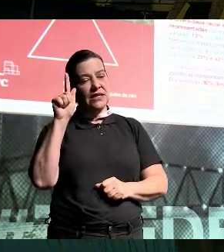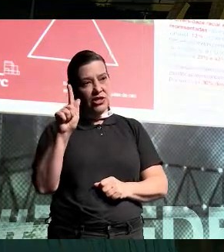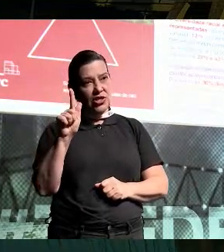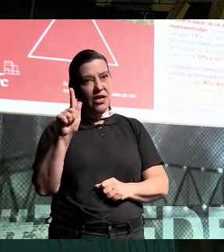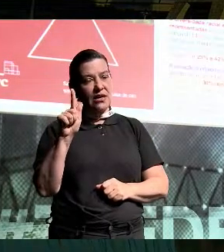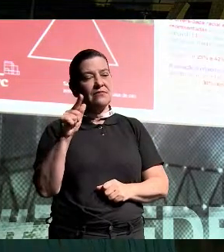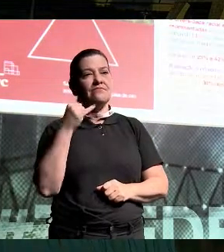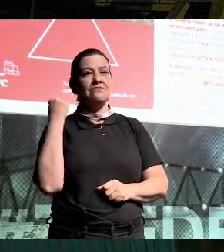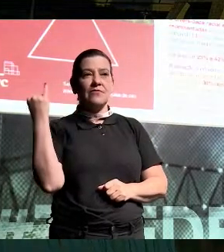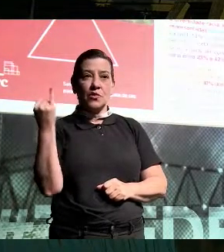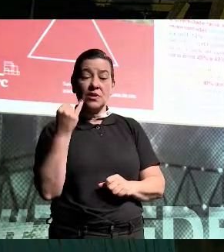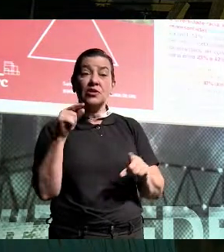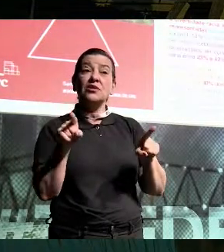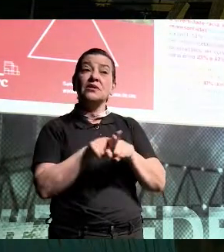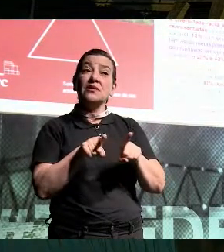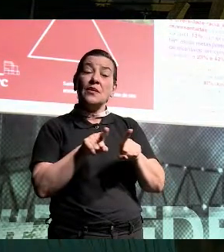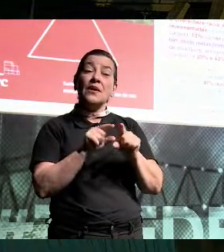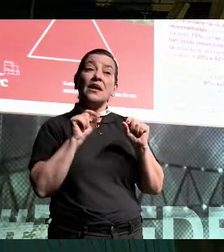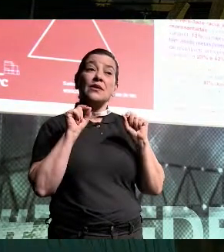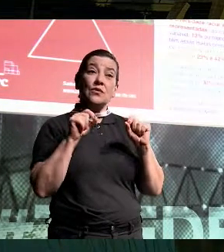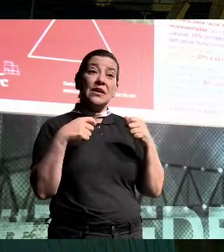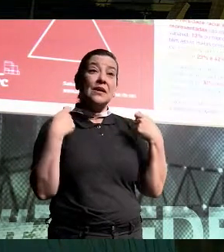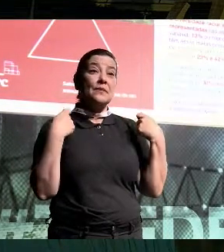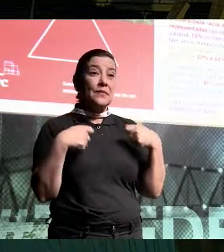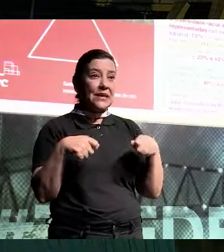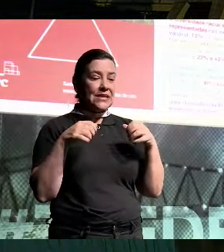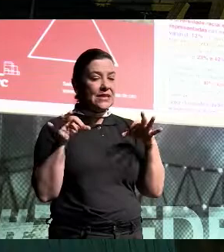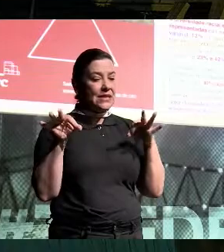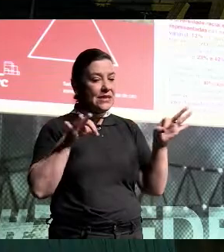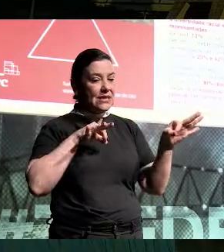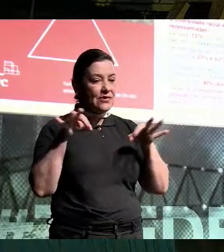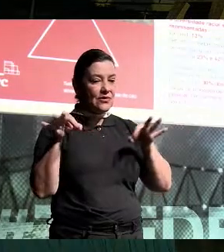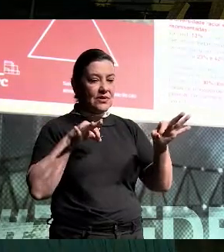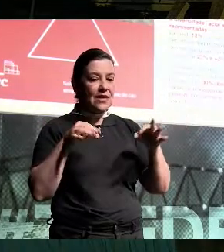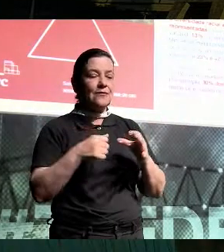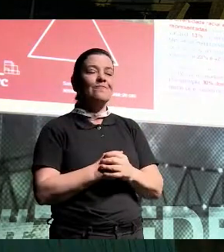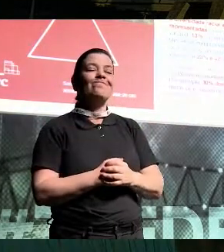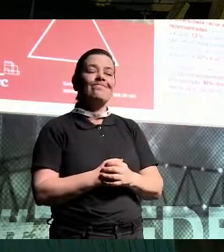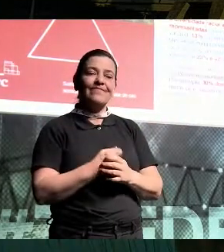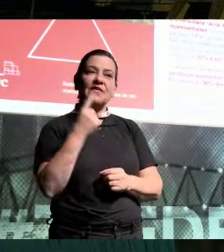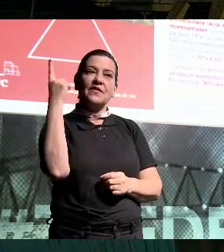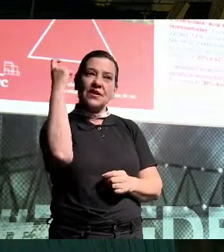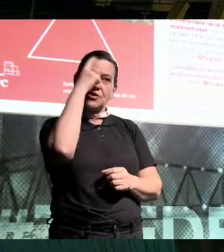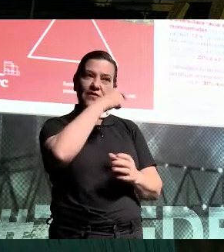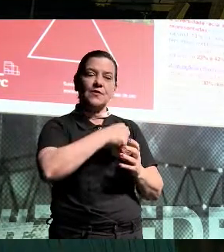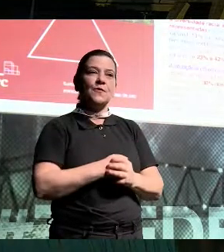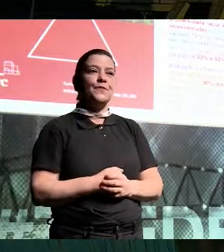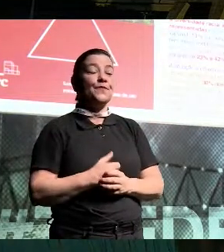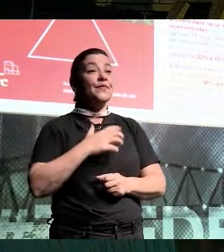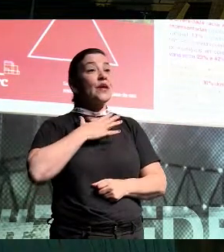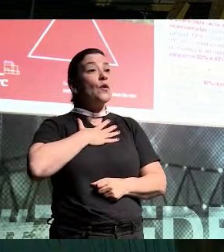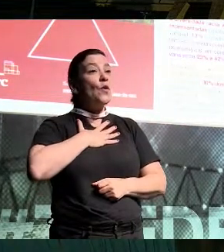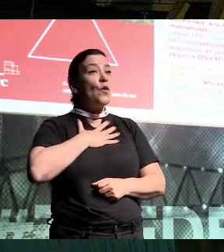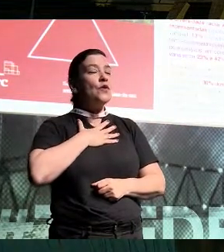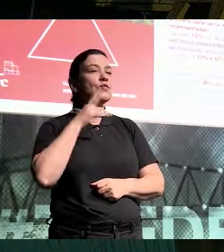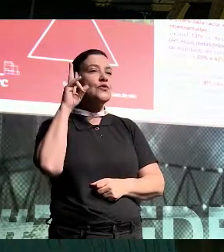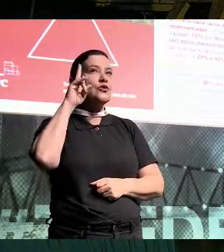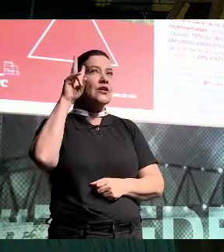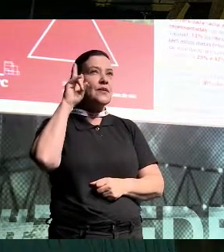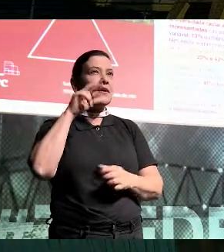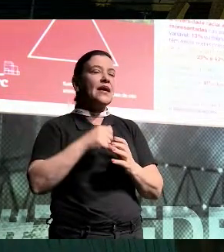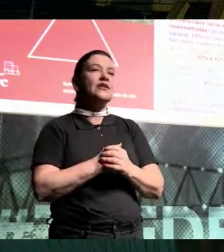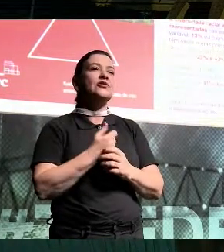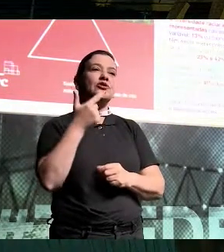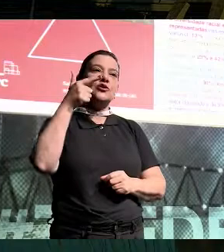e tem um descompasso grande que precisa ser ajustado, aí vai ficar difícil, né? Eu gosto de lembrar nessa hora que,